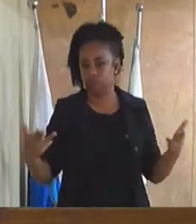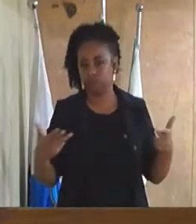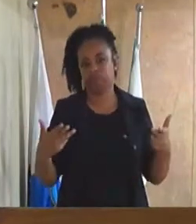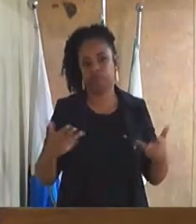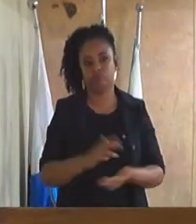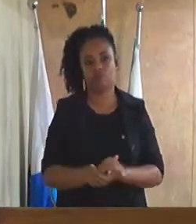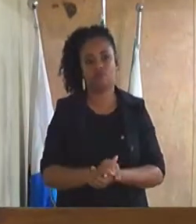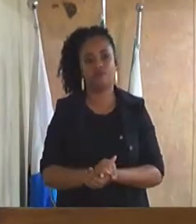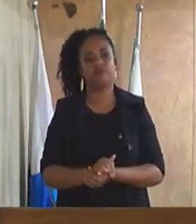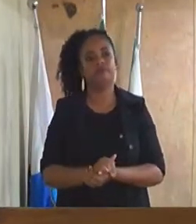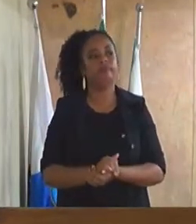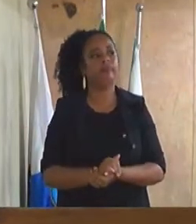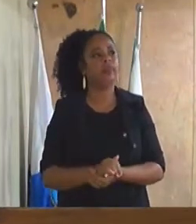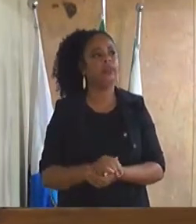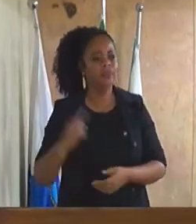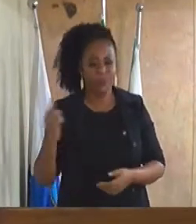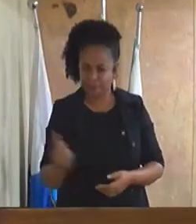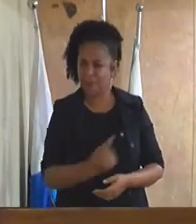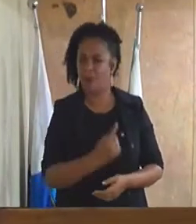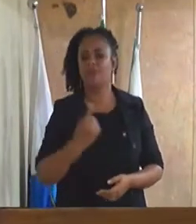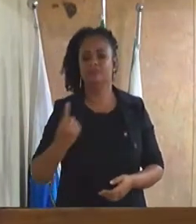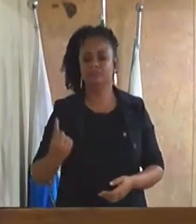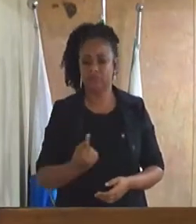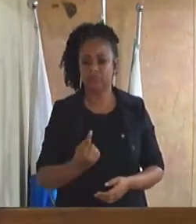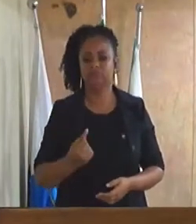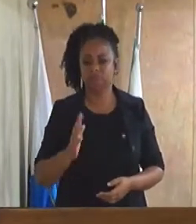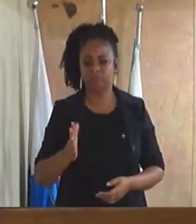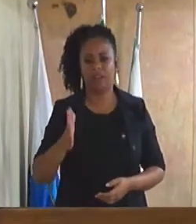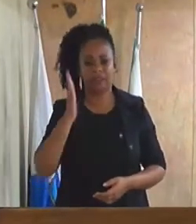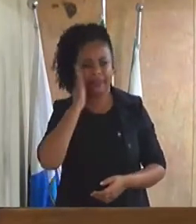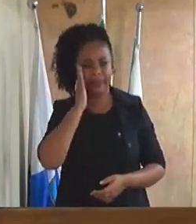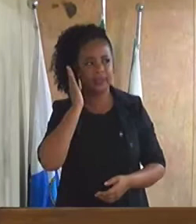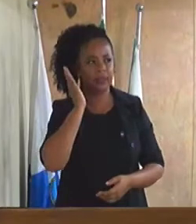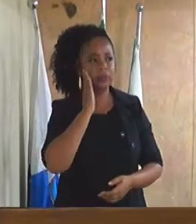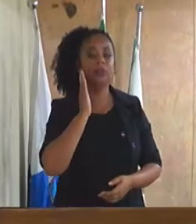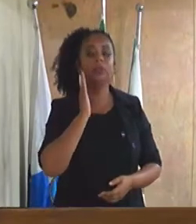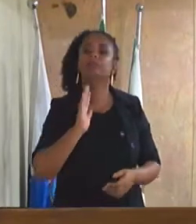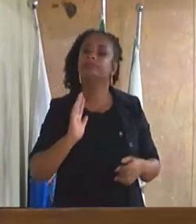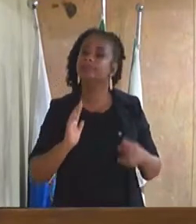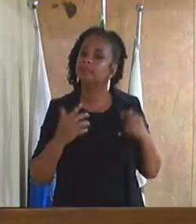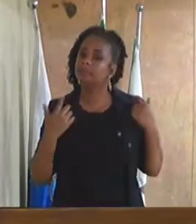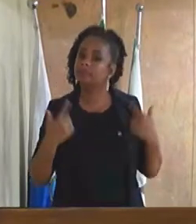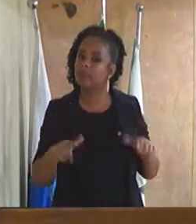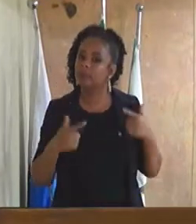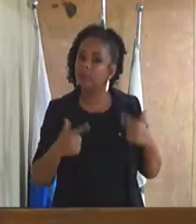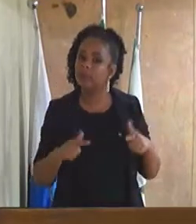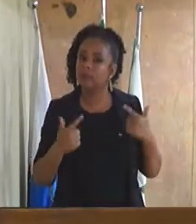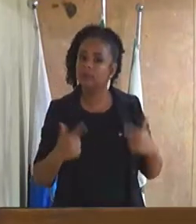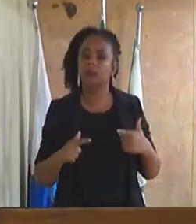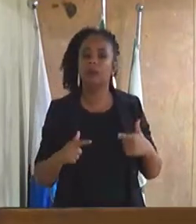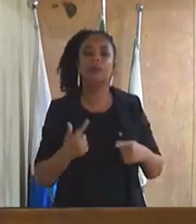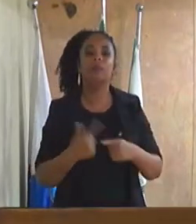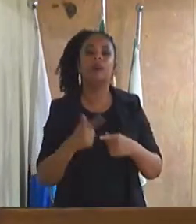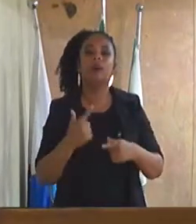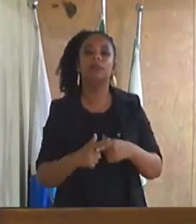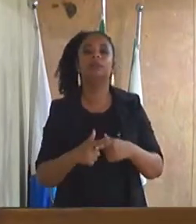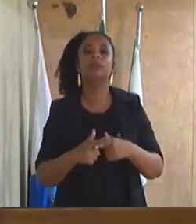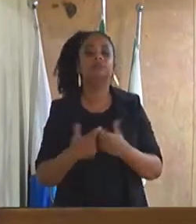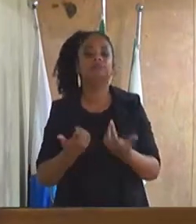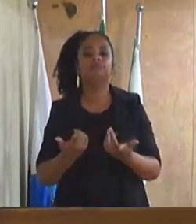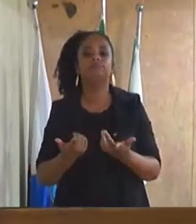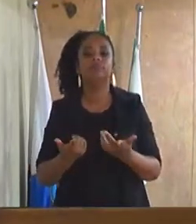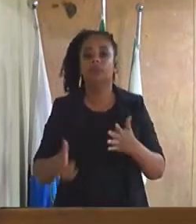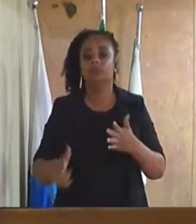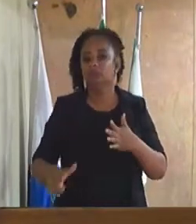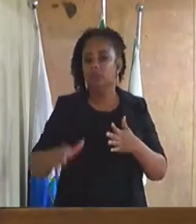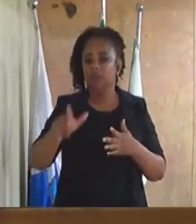todos nós sabemos que hoje elas estão funcionando através de liminar porque já venceu o contrato